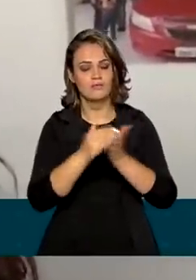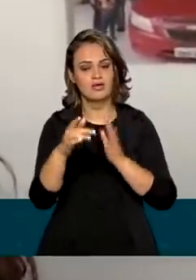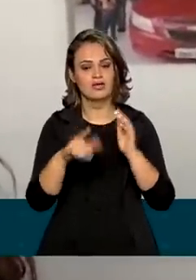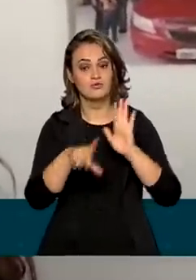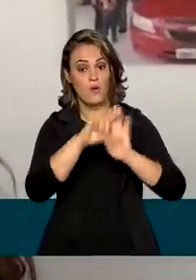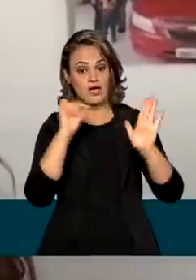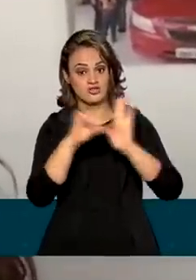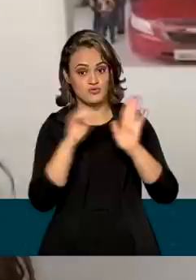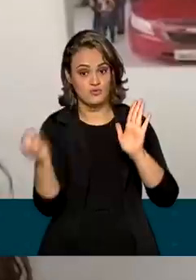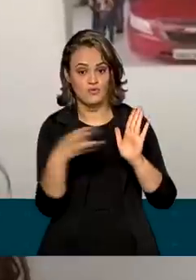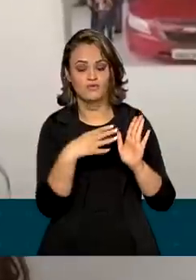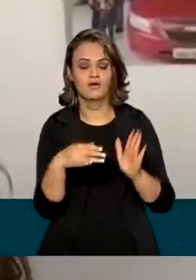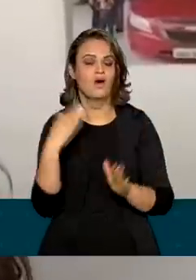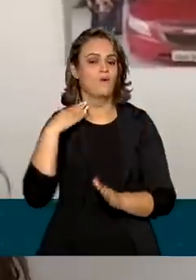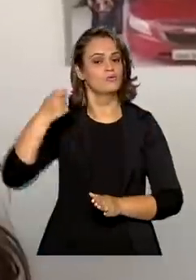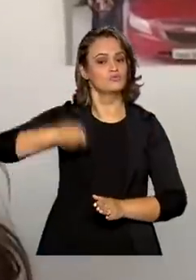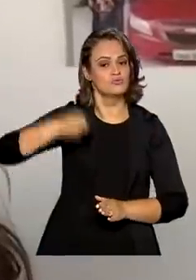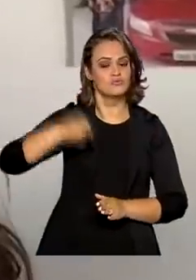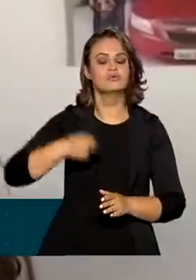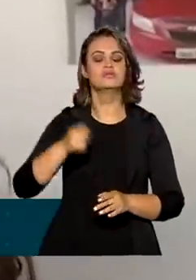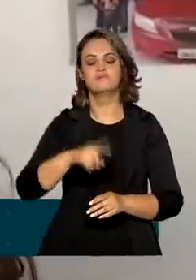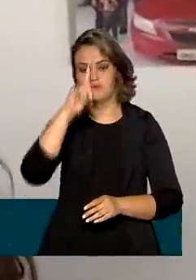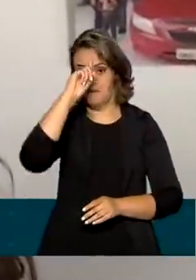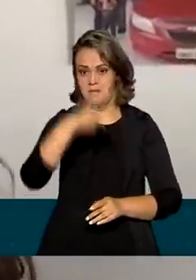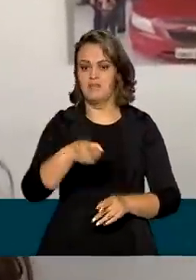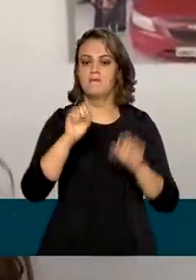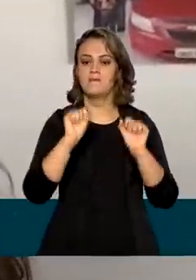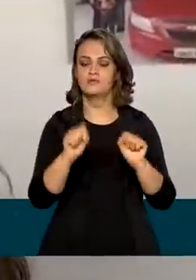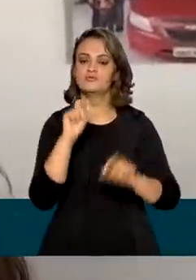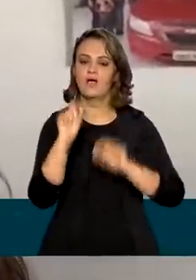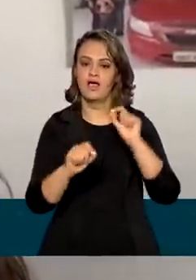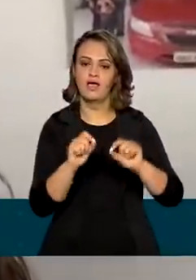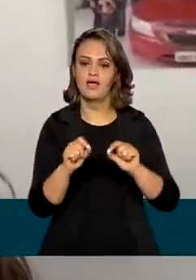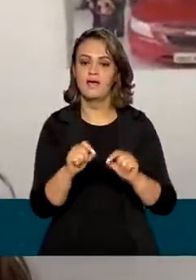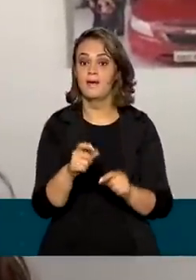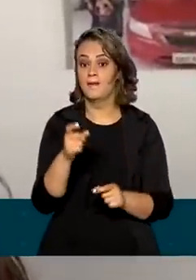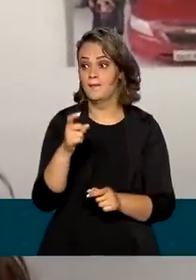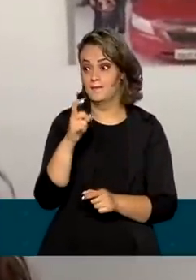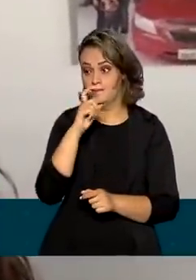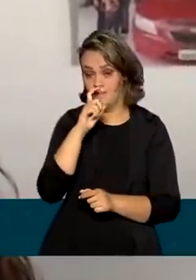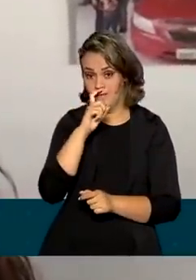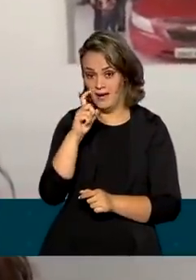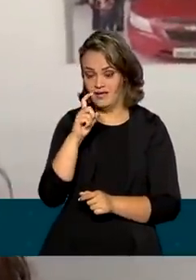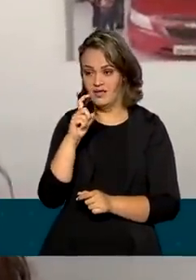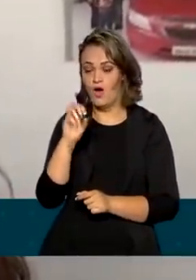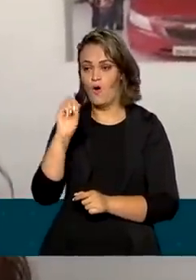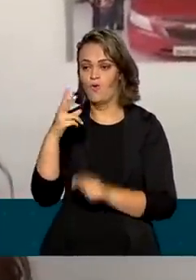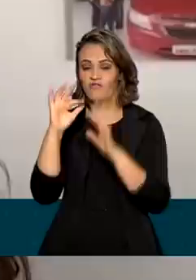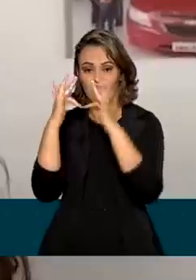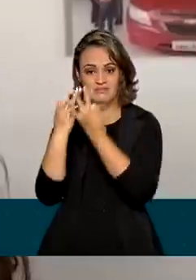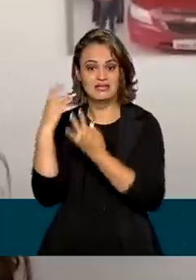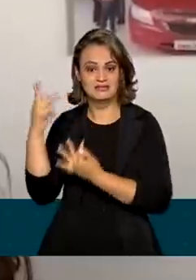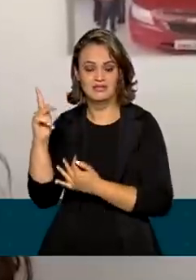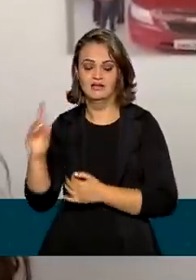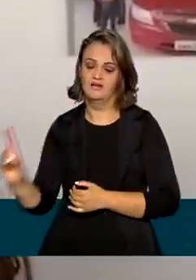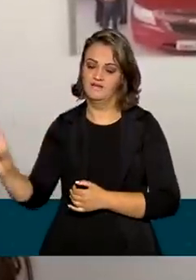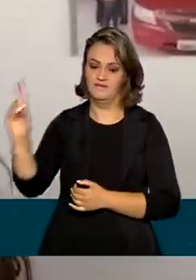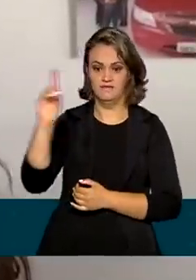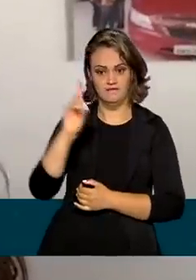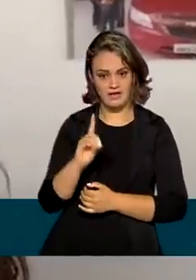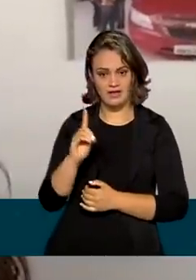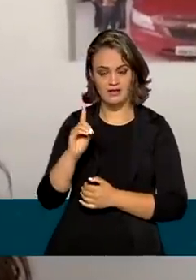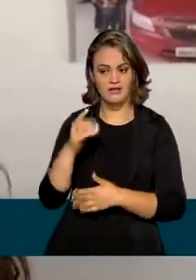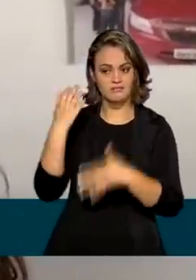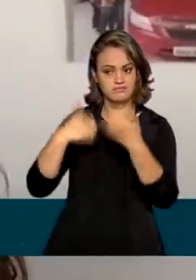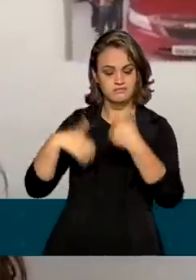artigo, o juiz também poderá determinar que o parente paterno venha até as audiências